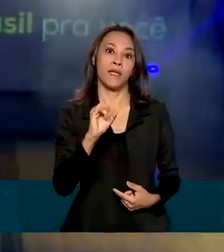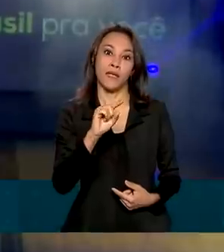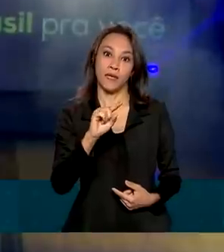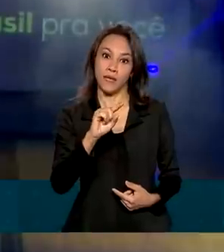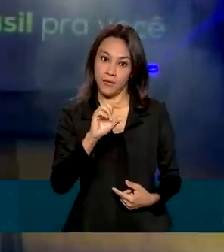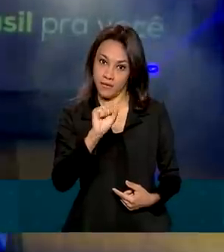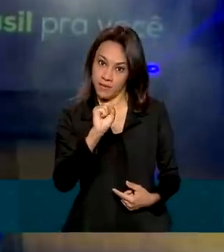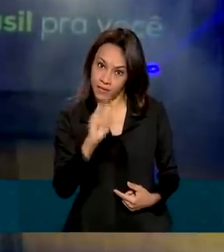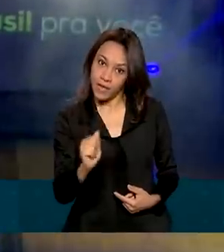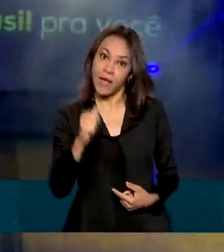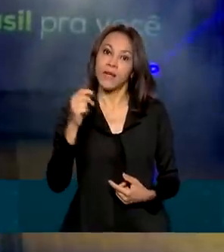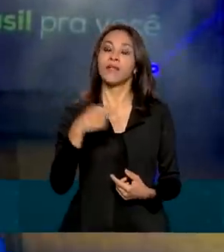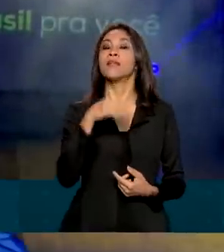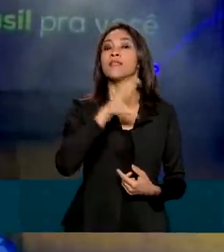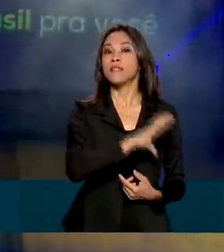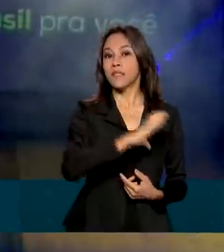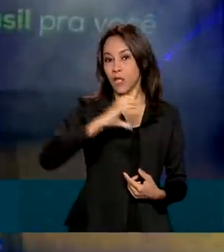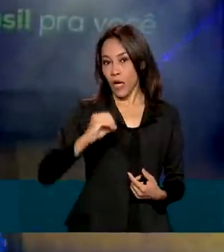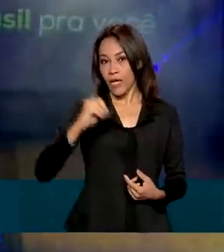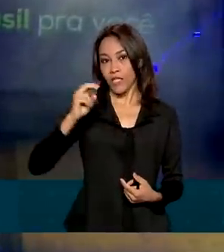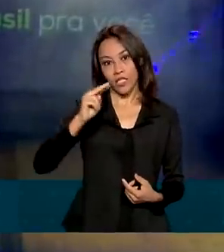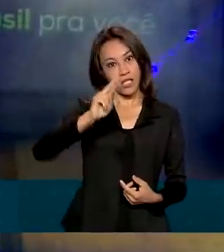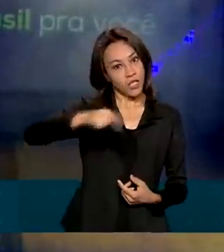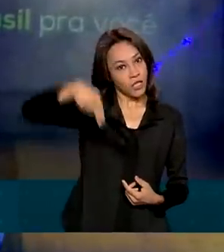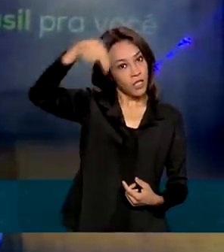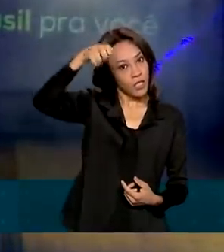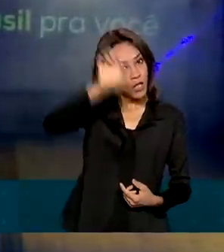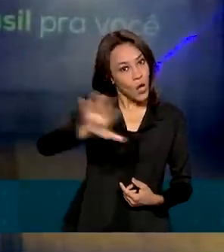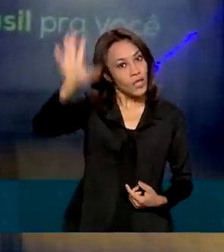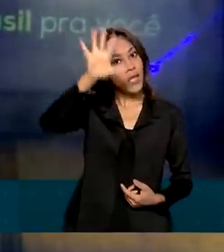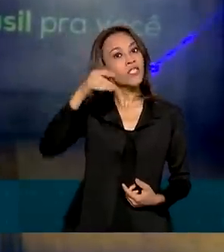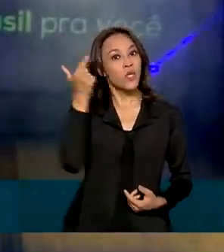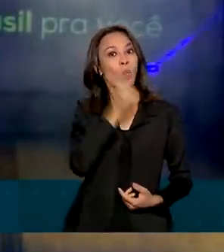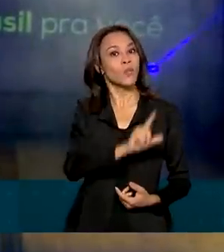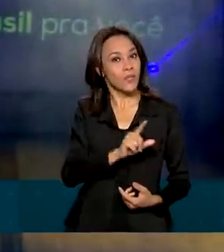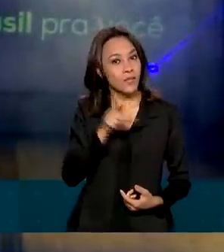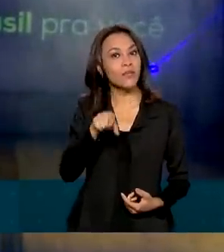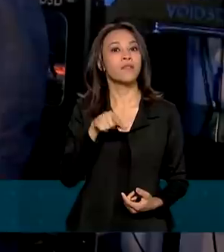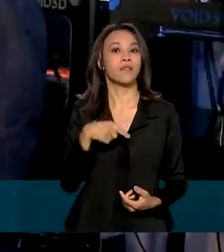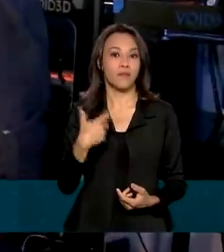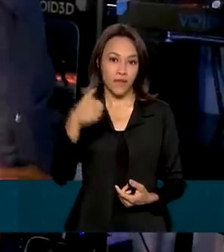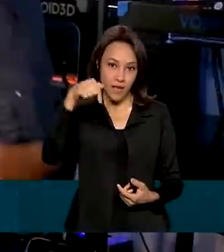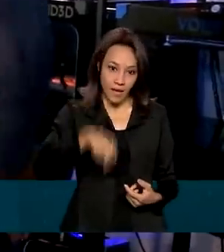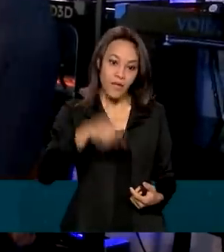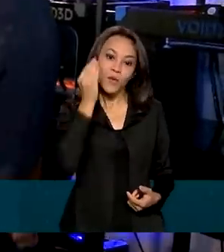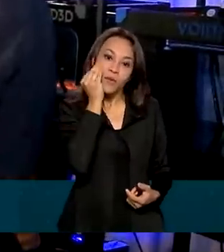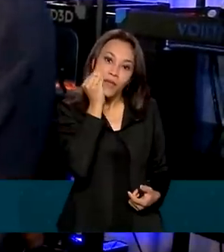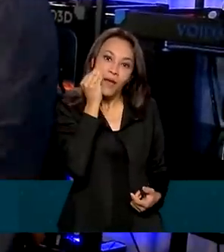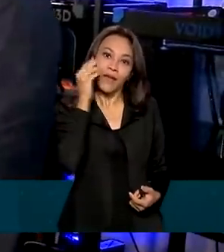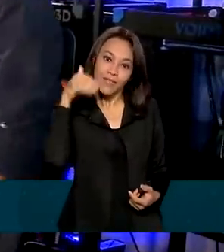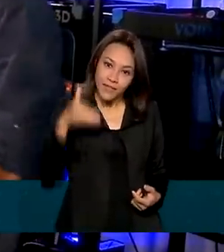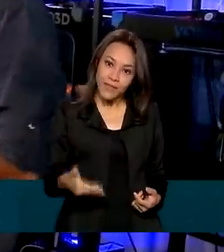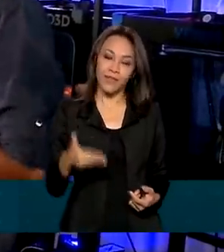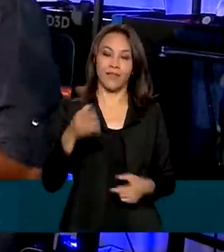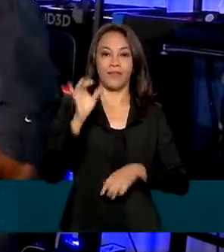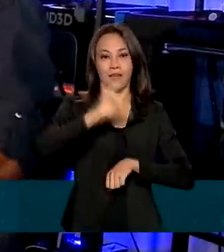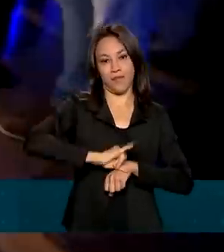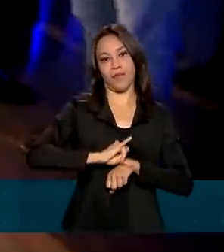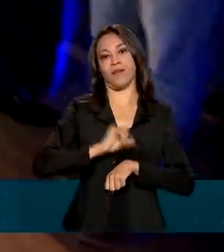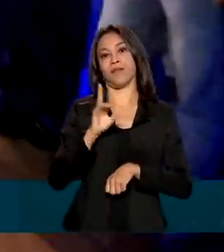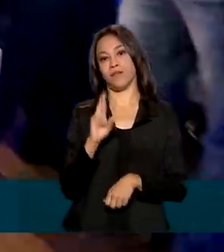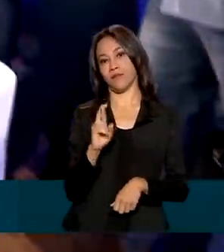região centro-oeste e nordeste e é responsável pelo evento teste aqui em Natal. A expectativa do Ministério das